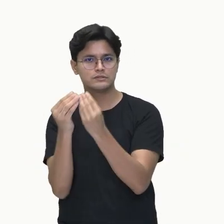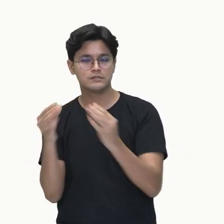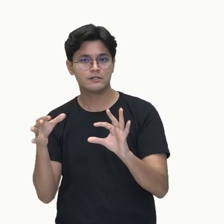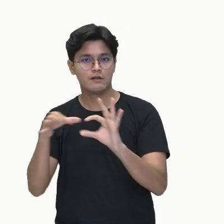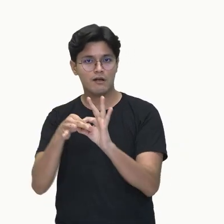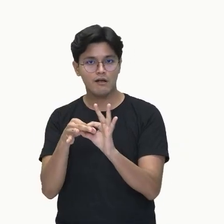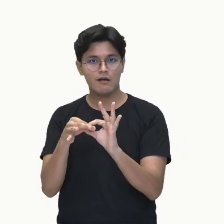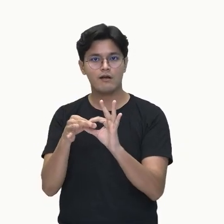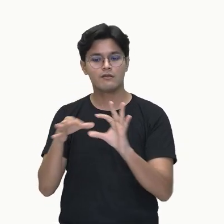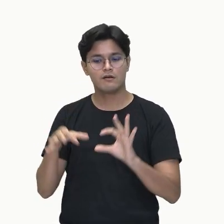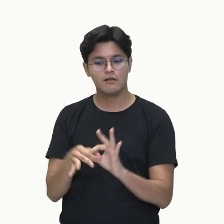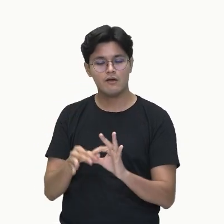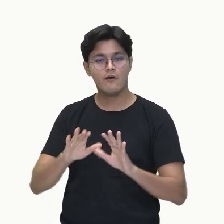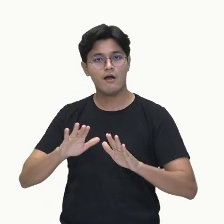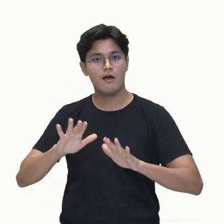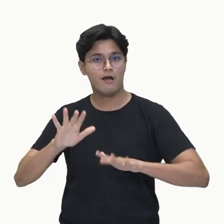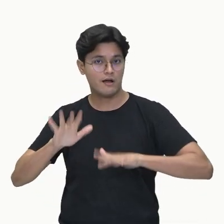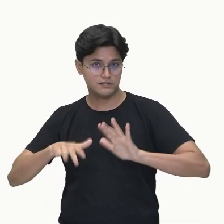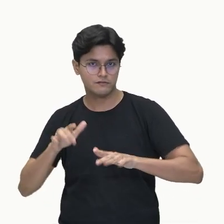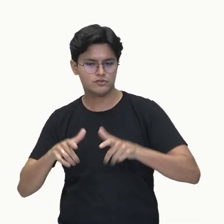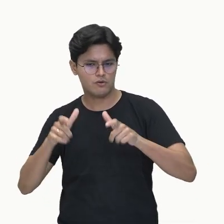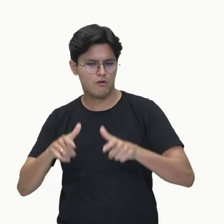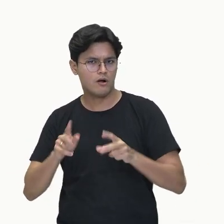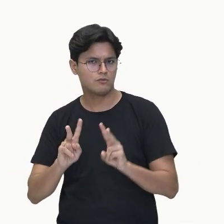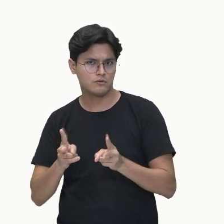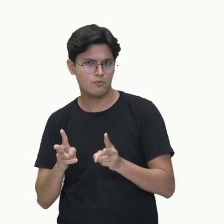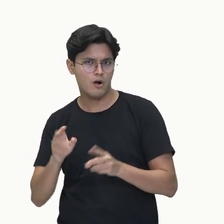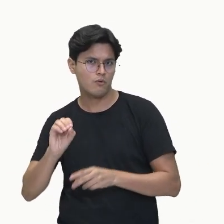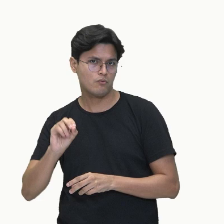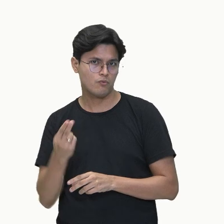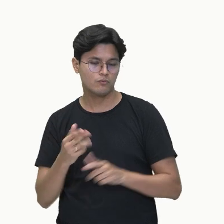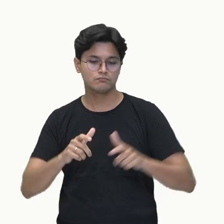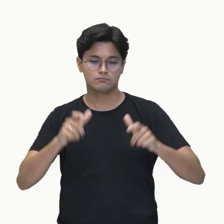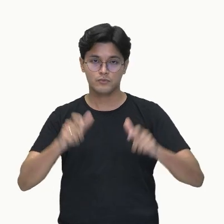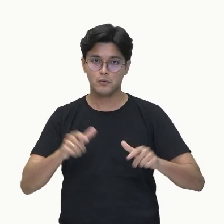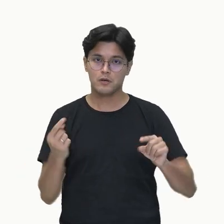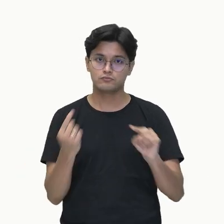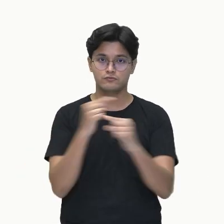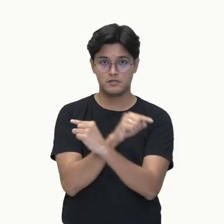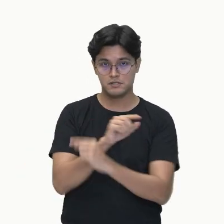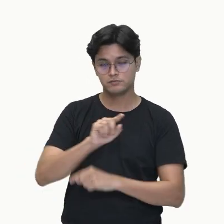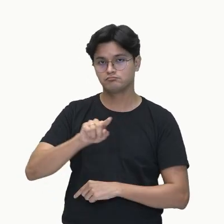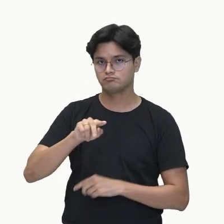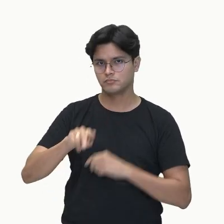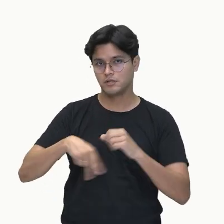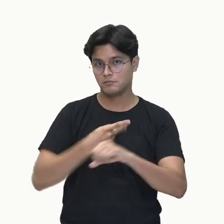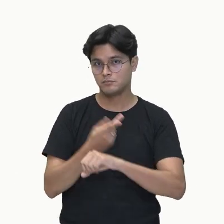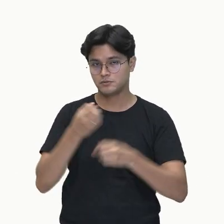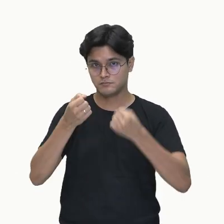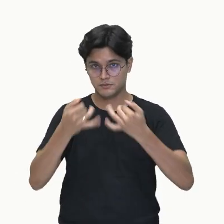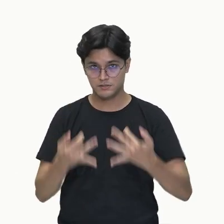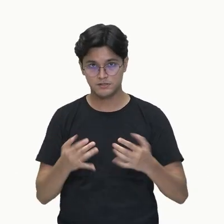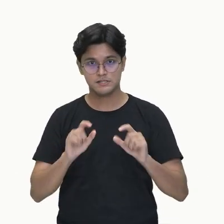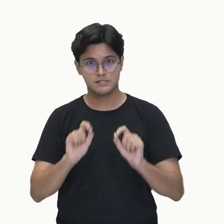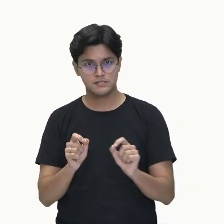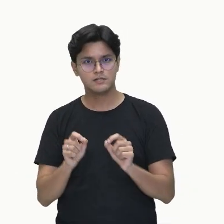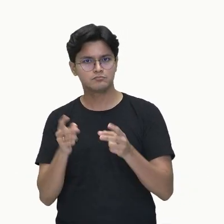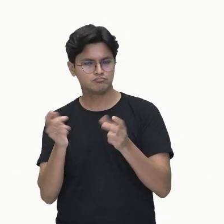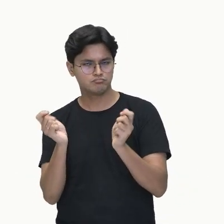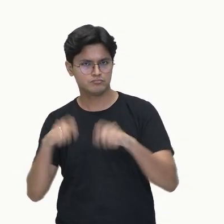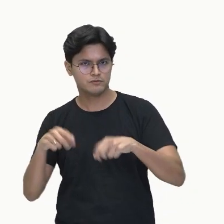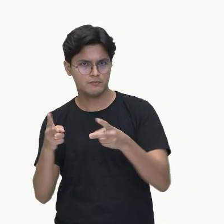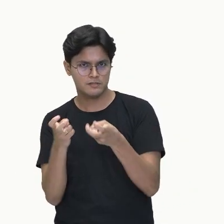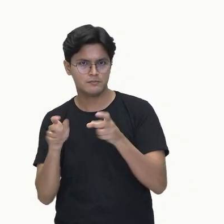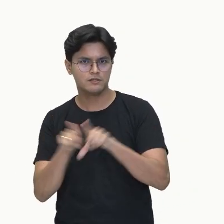estar do mesmo lado e lados diferentes. Tá bom? Depois eu vou falar sobre isso. É o que a gente percebe também aqui na